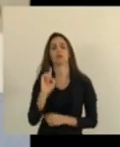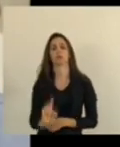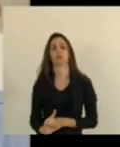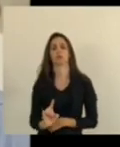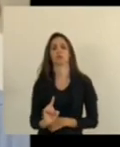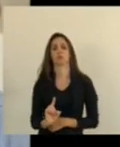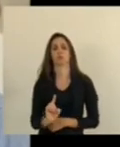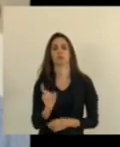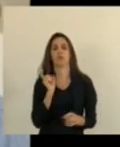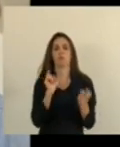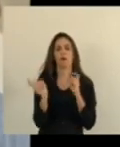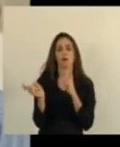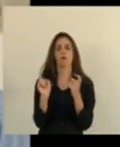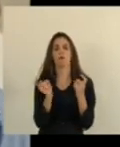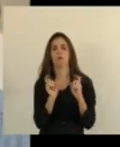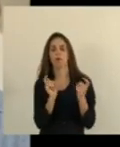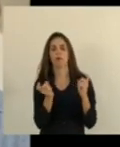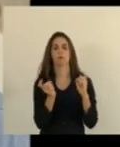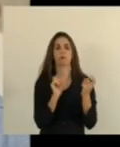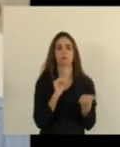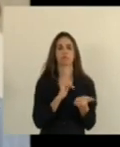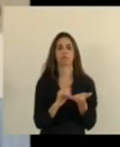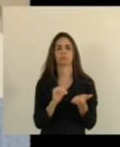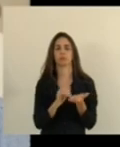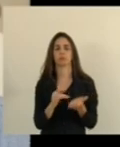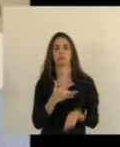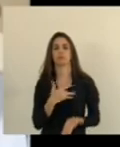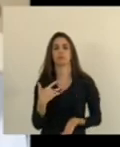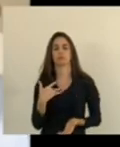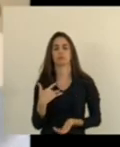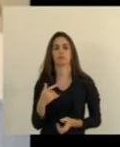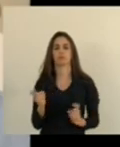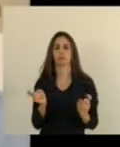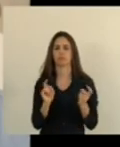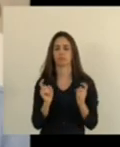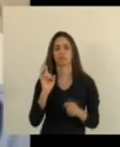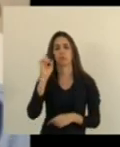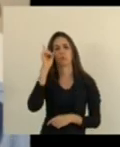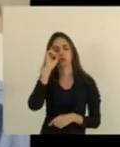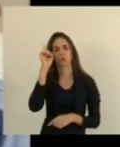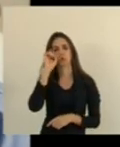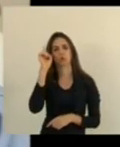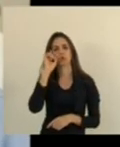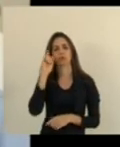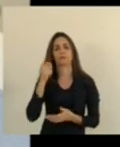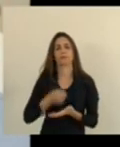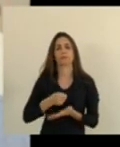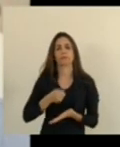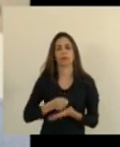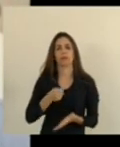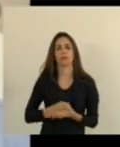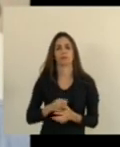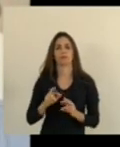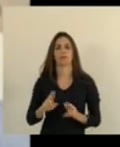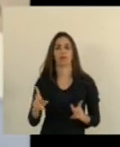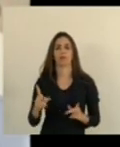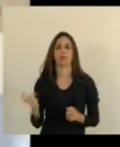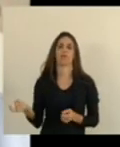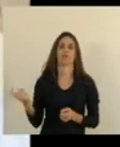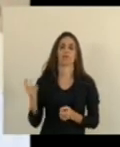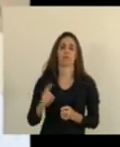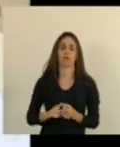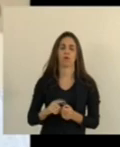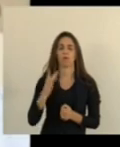para reuniões na secretaria da saúde todo dia tem uma exigência aí volta o